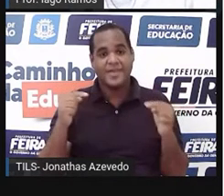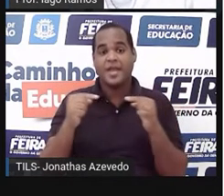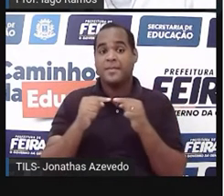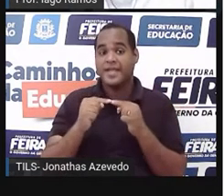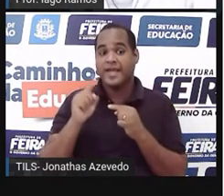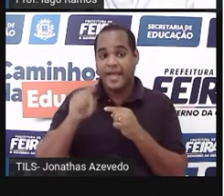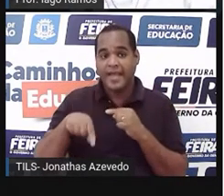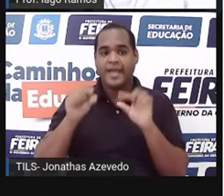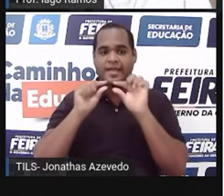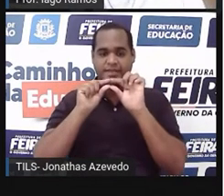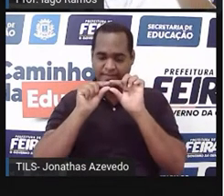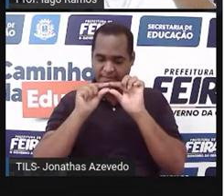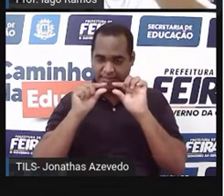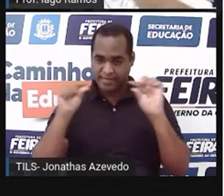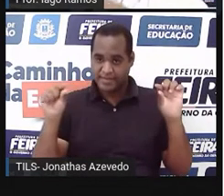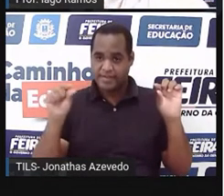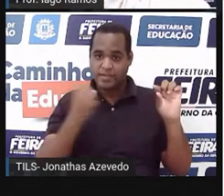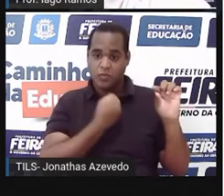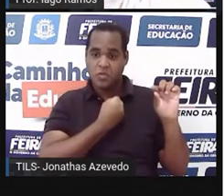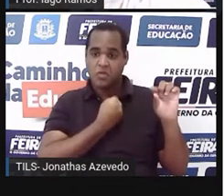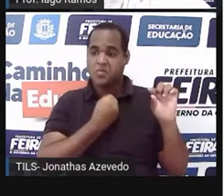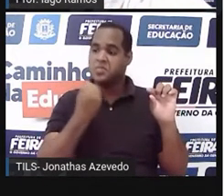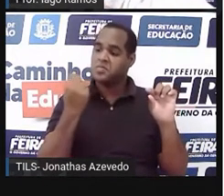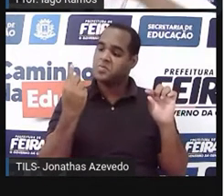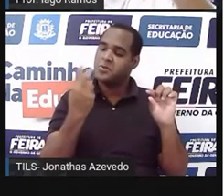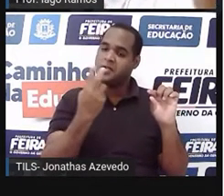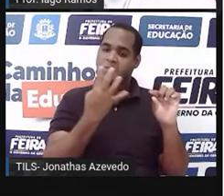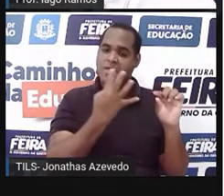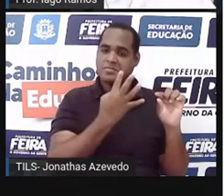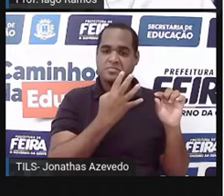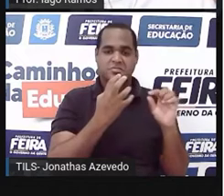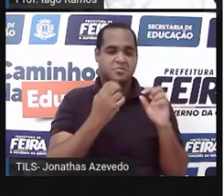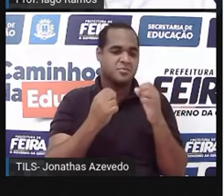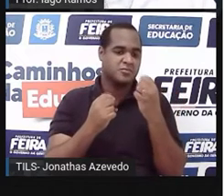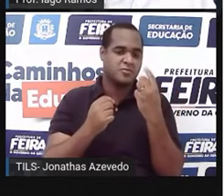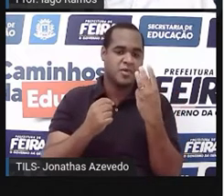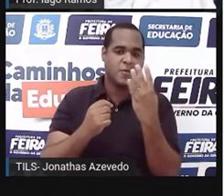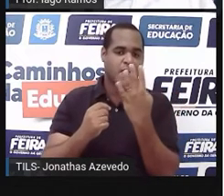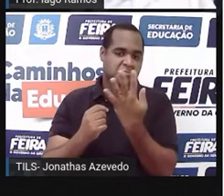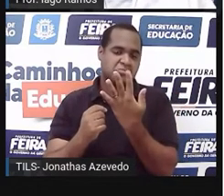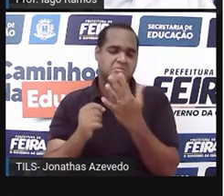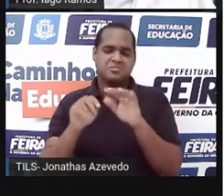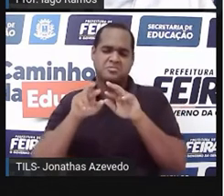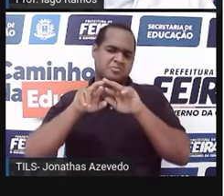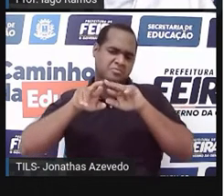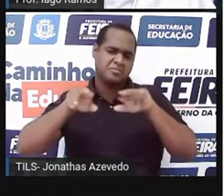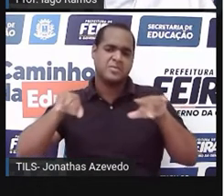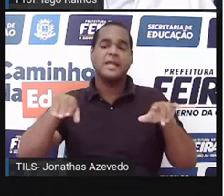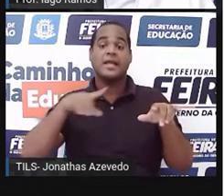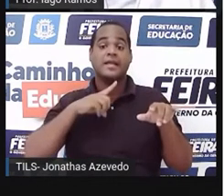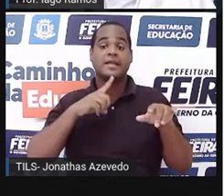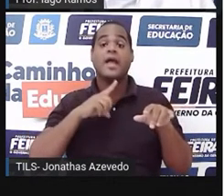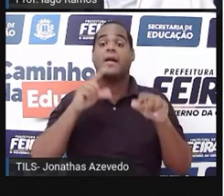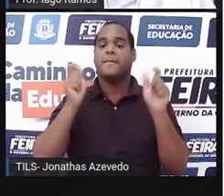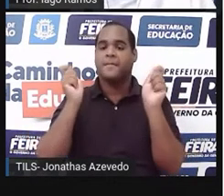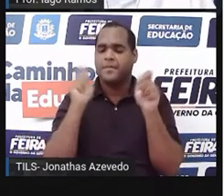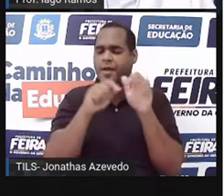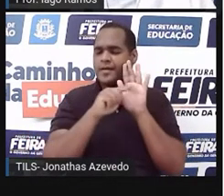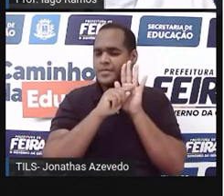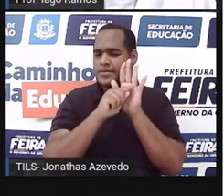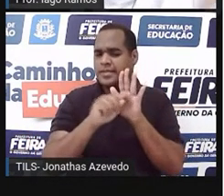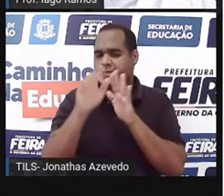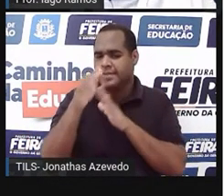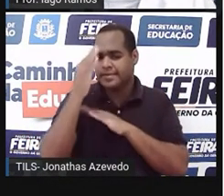e nessa reta são colocados números. E para que essa reta numérica? Essa reta numérica nos ajuda a